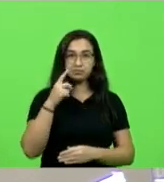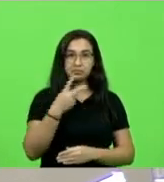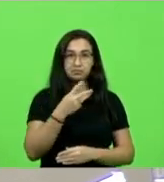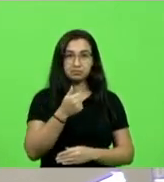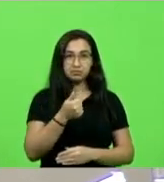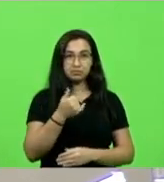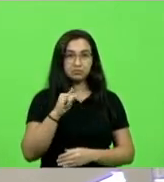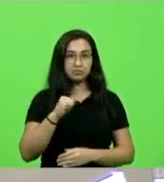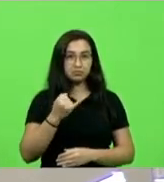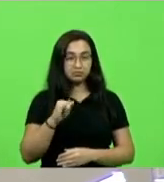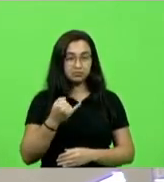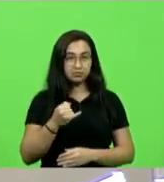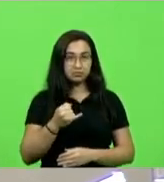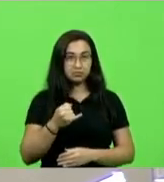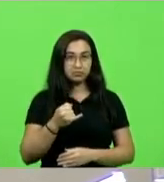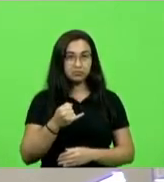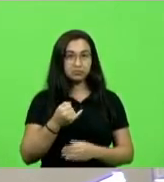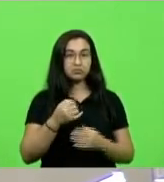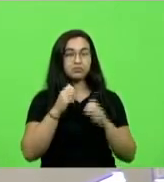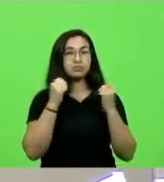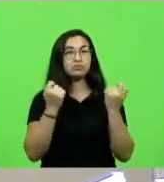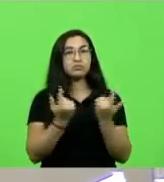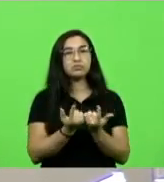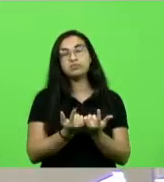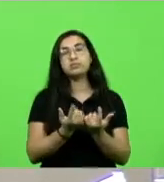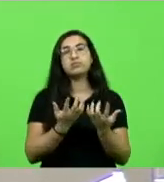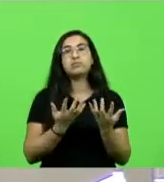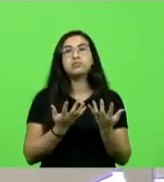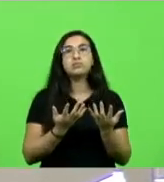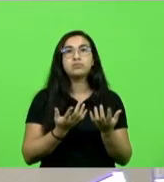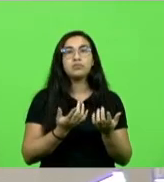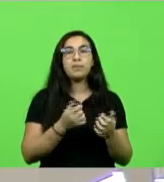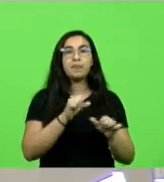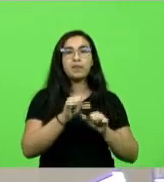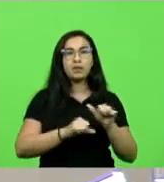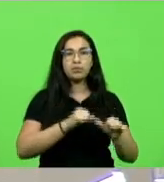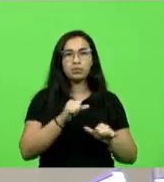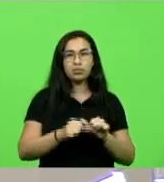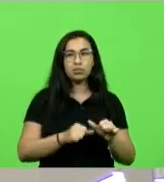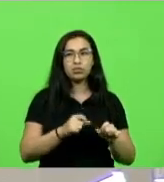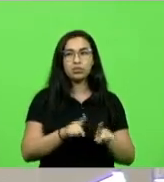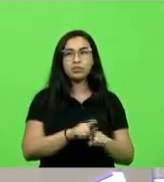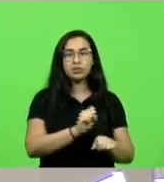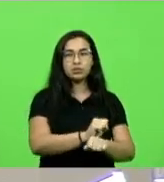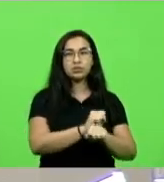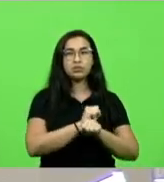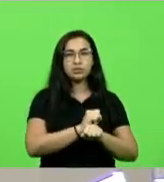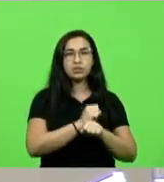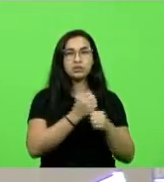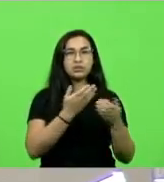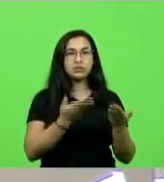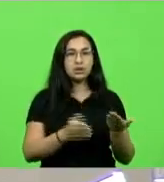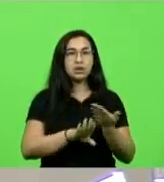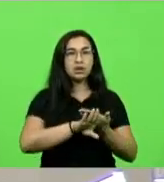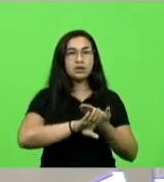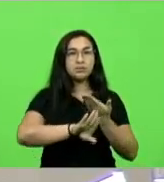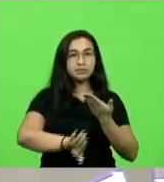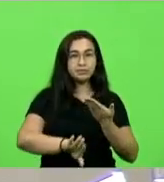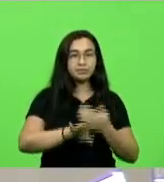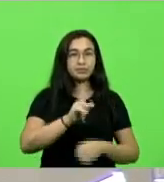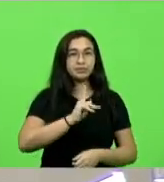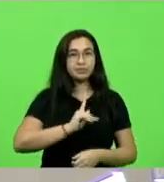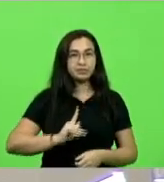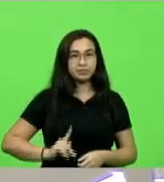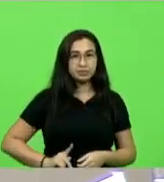Assembleia Legislativa decidiu revogação da prisão preventiva e das medidas cautelares de suspensão do mandato parlamentar e afastamento da presidência da Casa